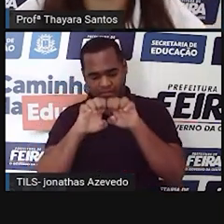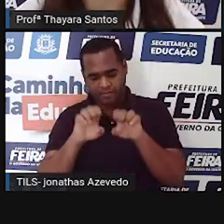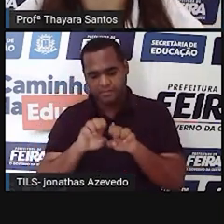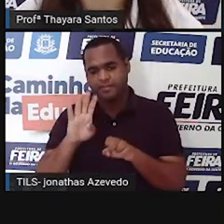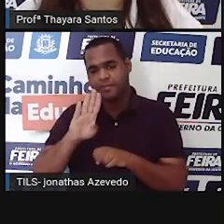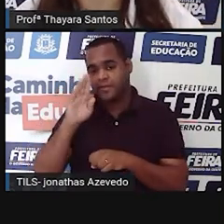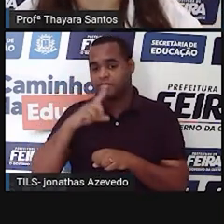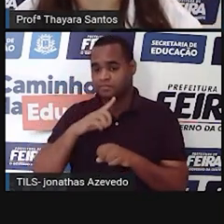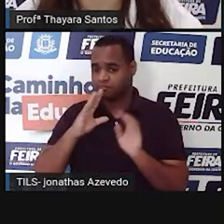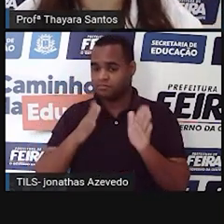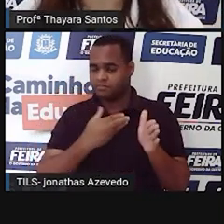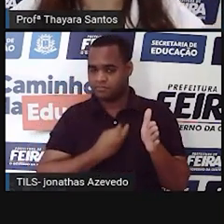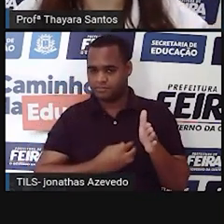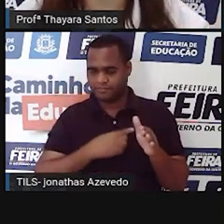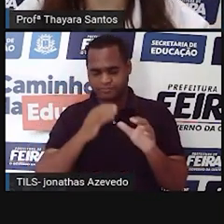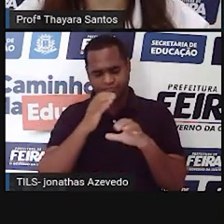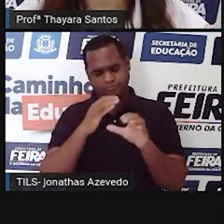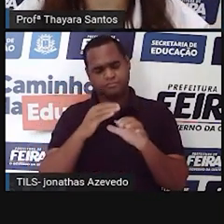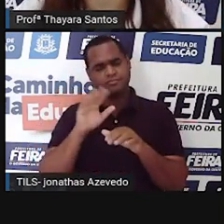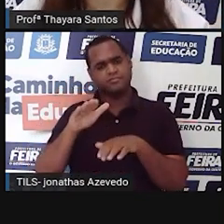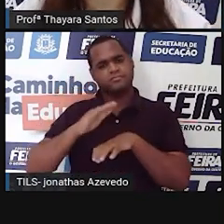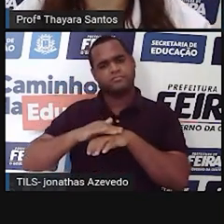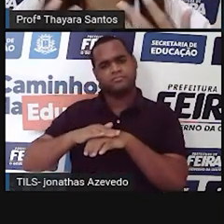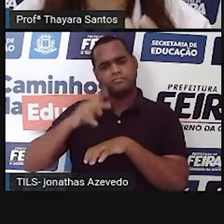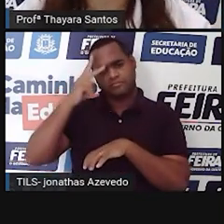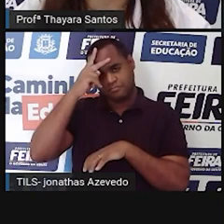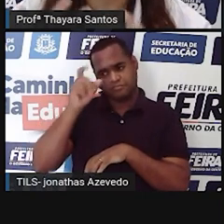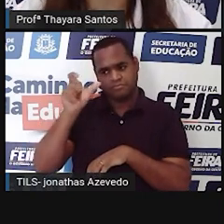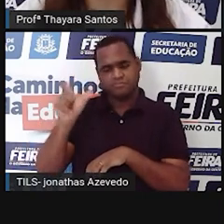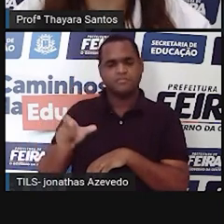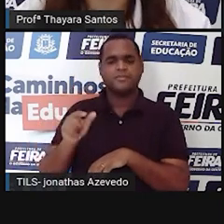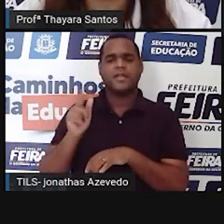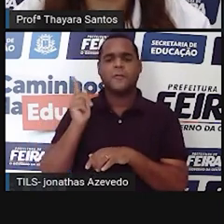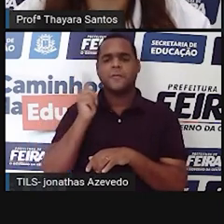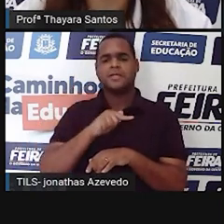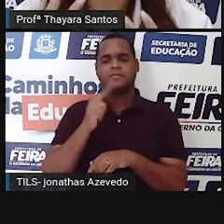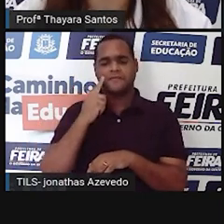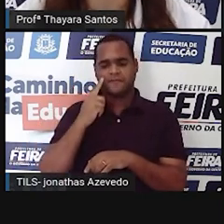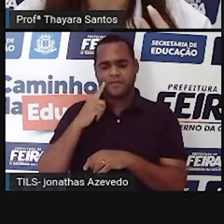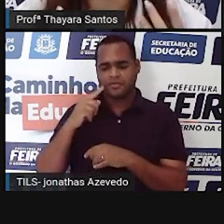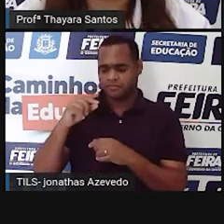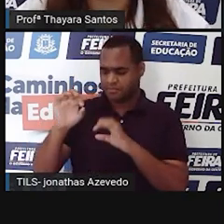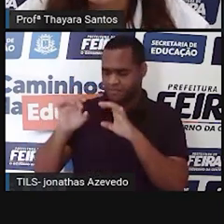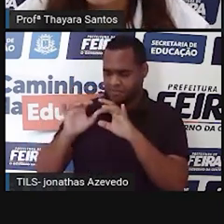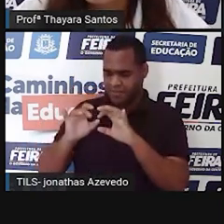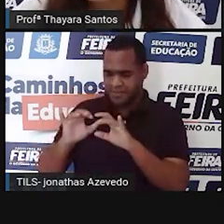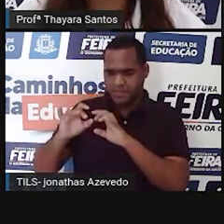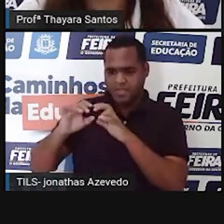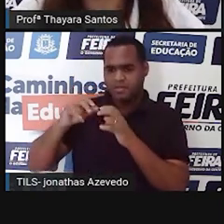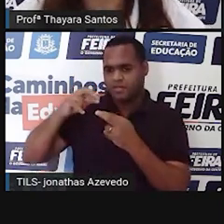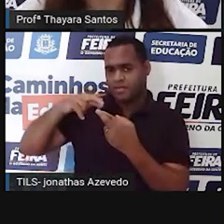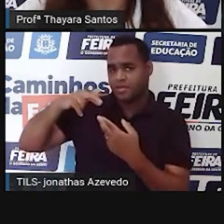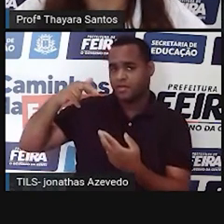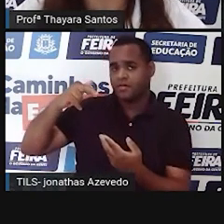biológicas lá no microscópio, mas quem descobriu que existia essa molécula de material genético?